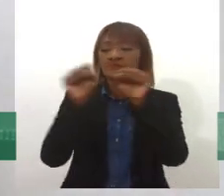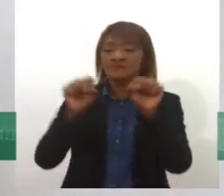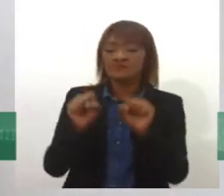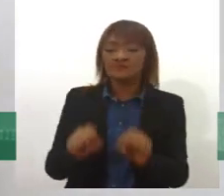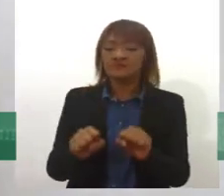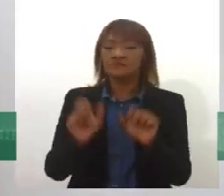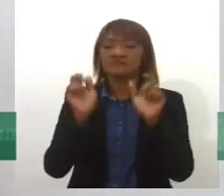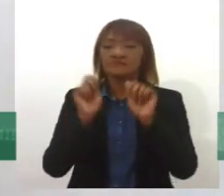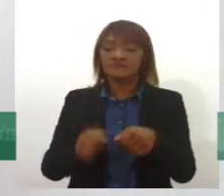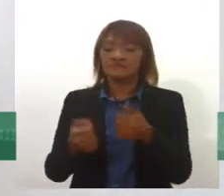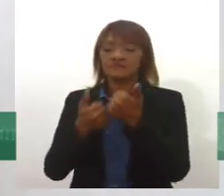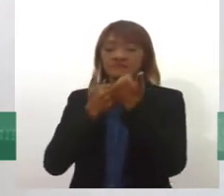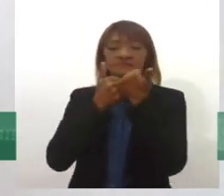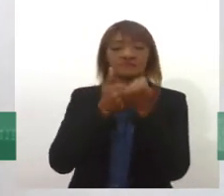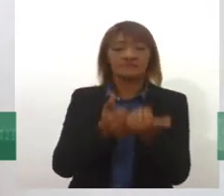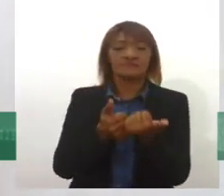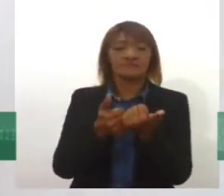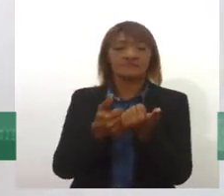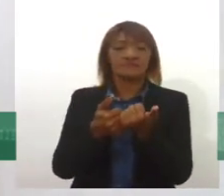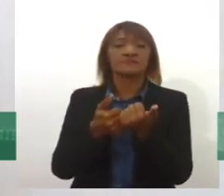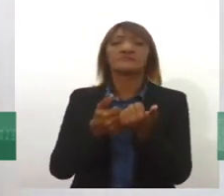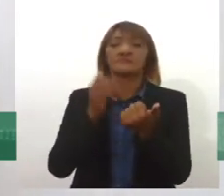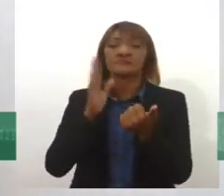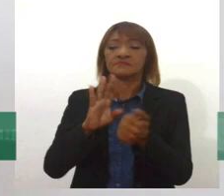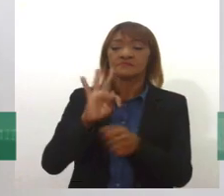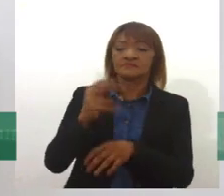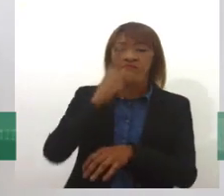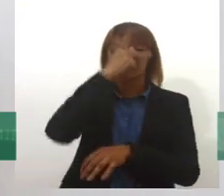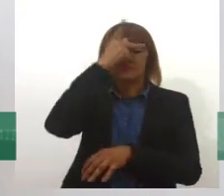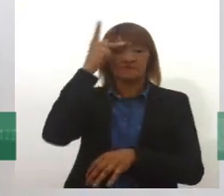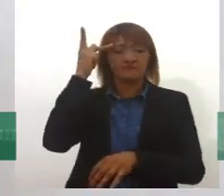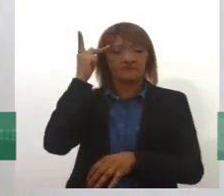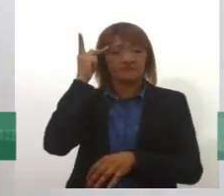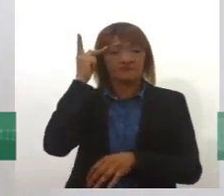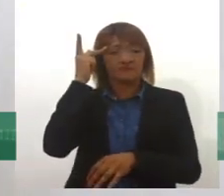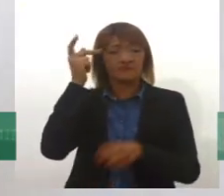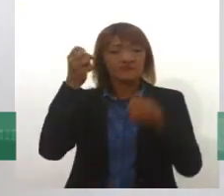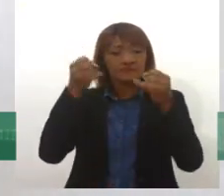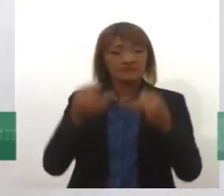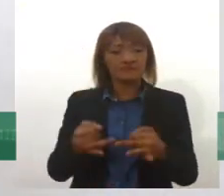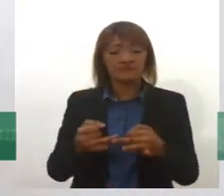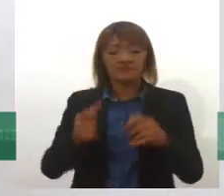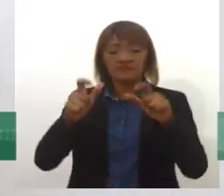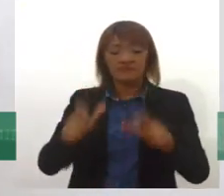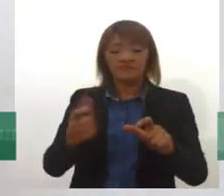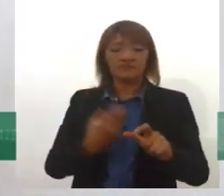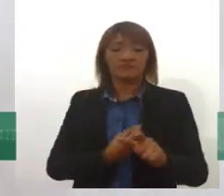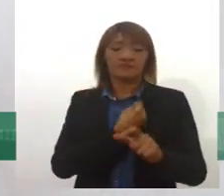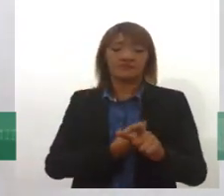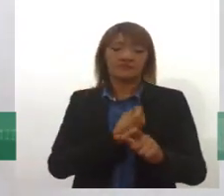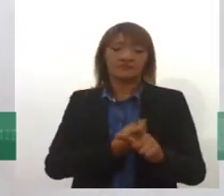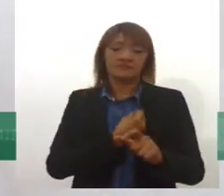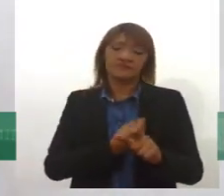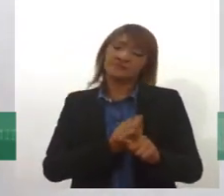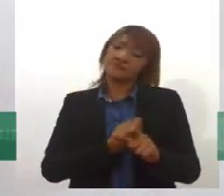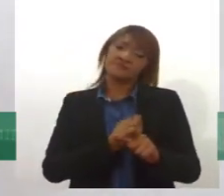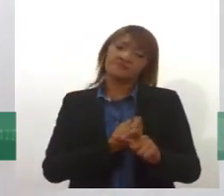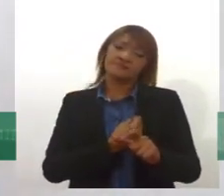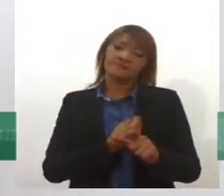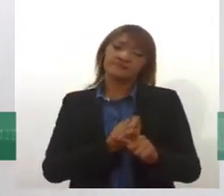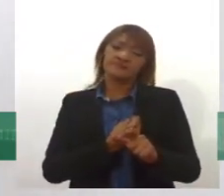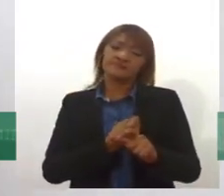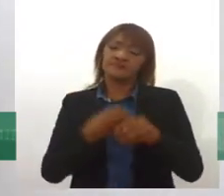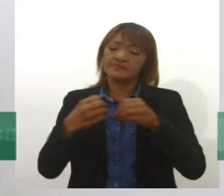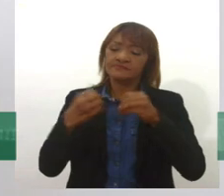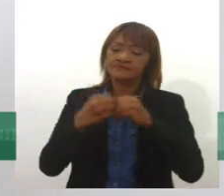e que esteja próximo das pessoas, a gente está falando do próximo de onde elas estão, de onde as pessoas moram, de onde